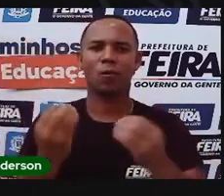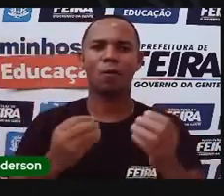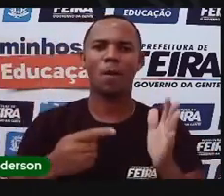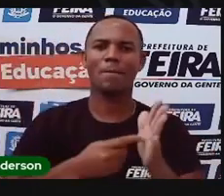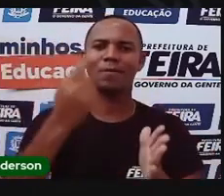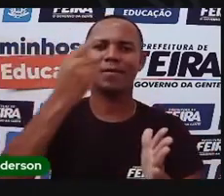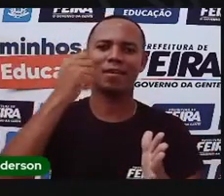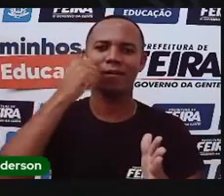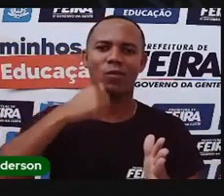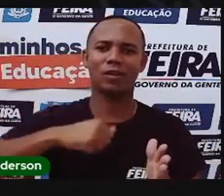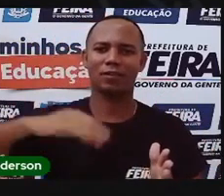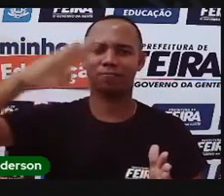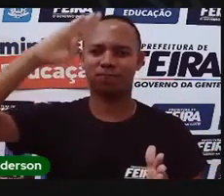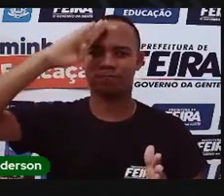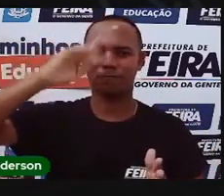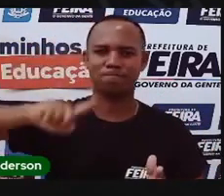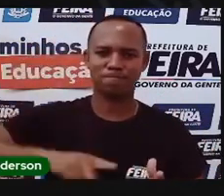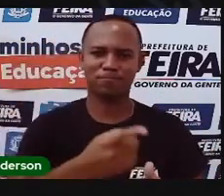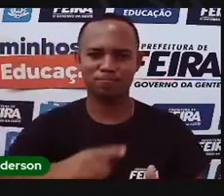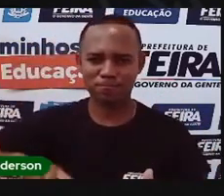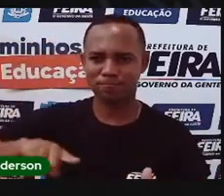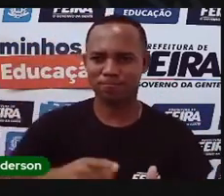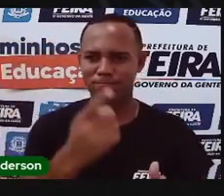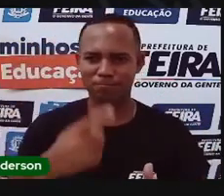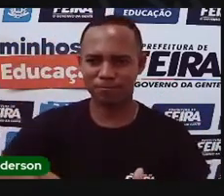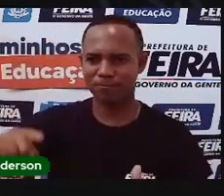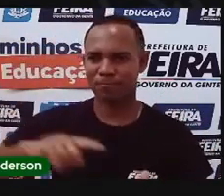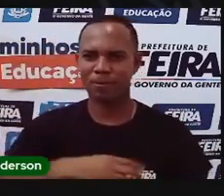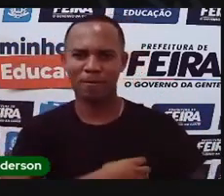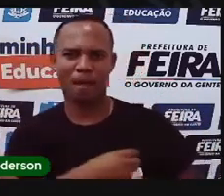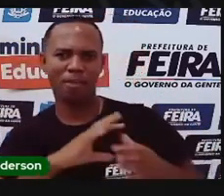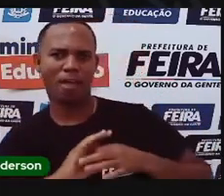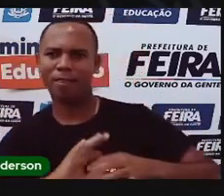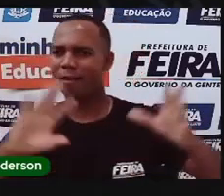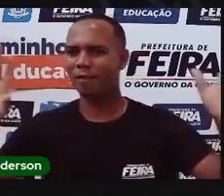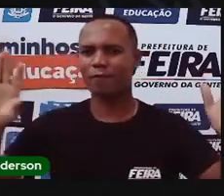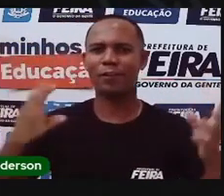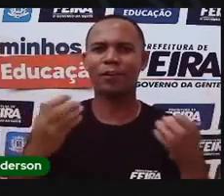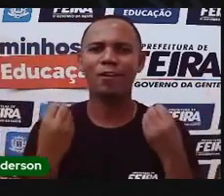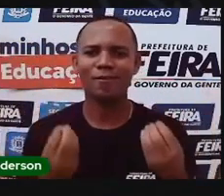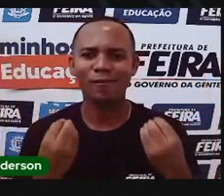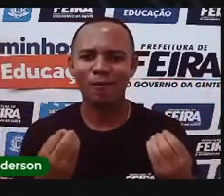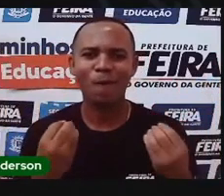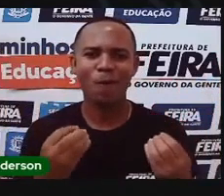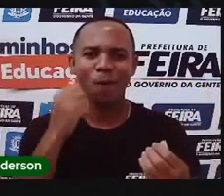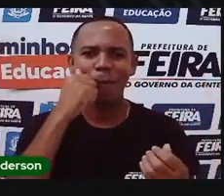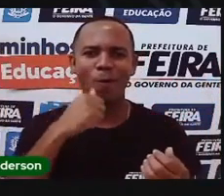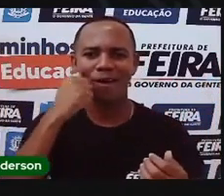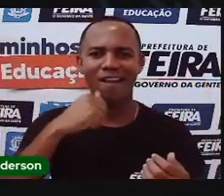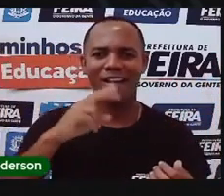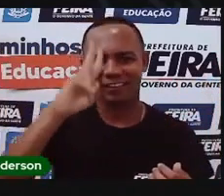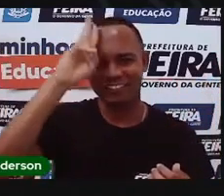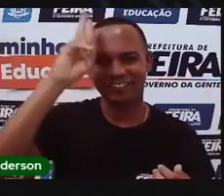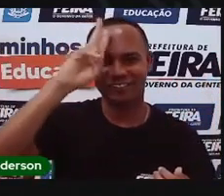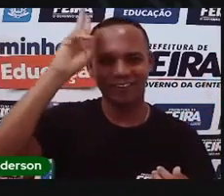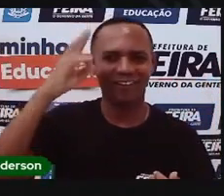mulher, na verdade, a lutar pela independência da Bahia. E traz aí com ela uma grande história que vocês,